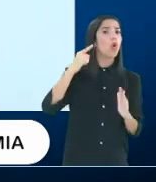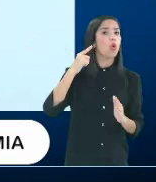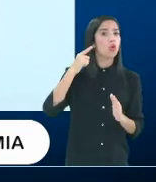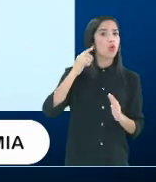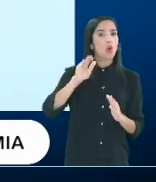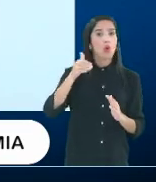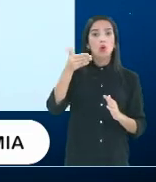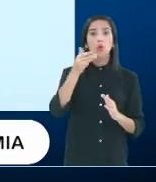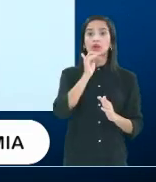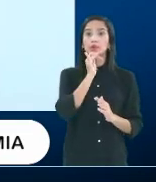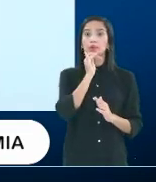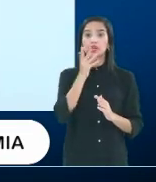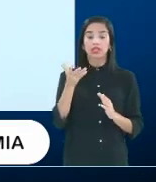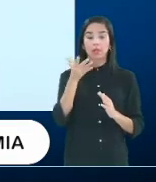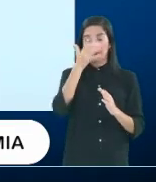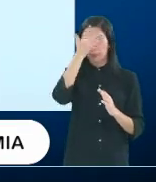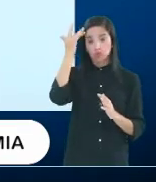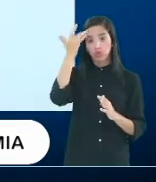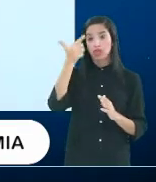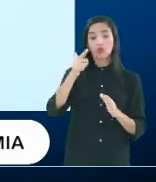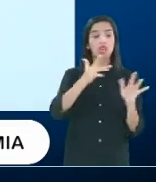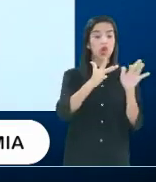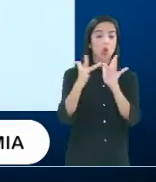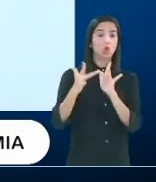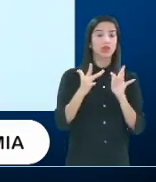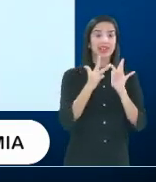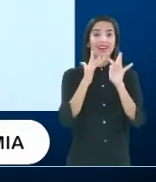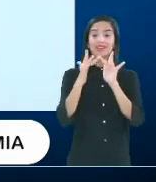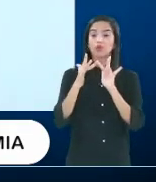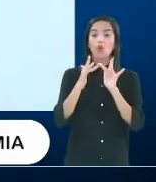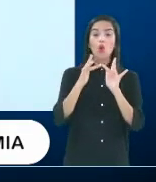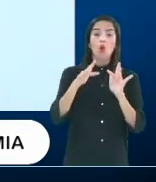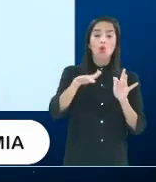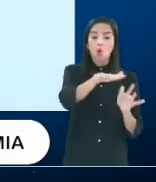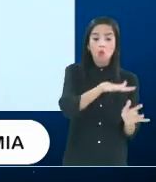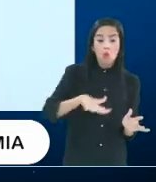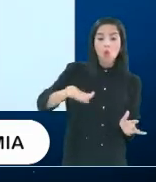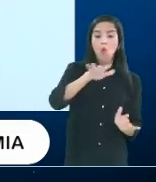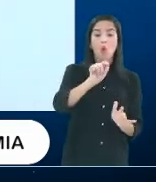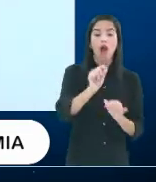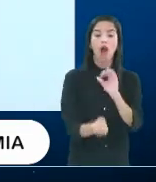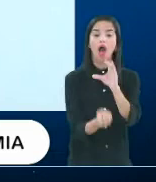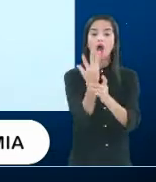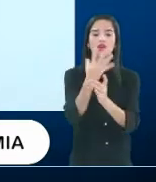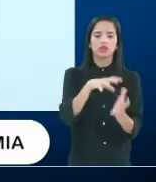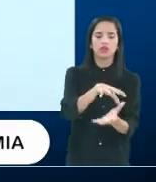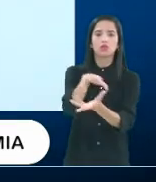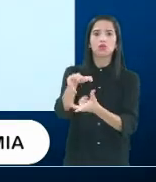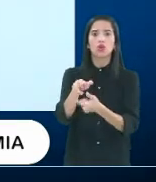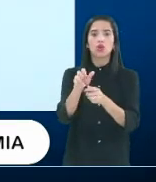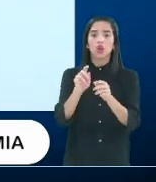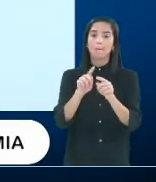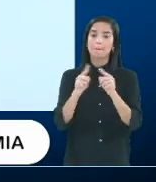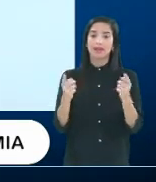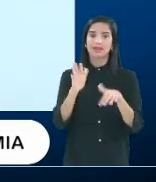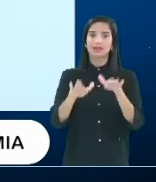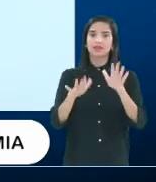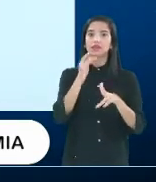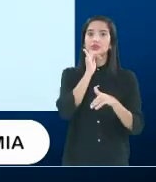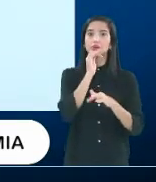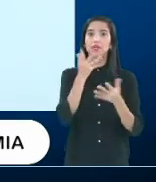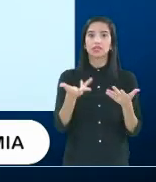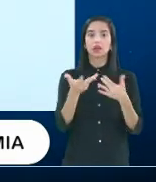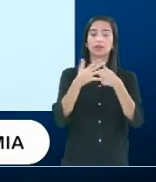perda do contato com a realidade, né? E mesmo nesses casos, como, por exemplo, nas psicoses, como a